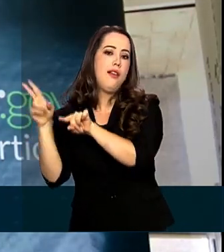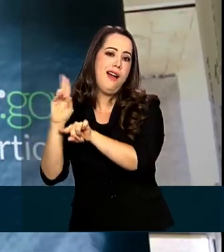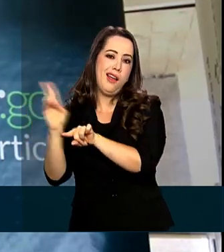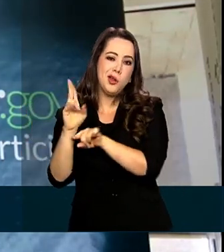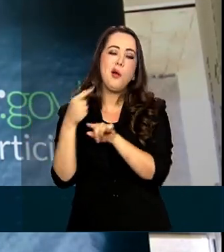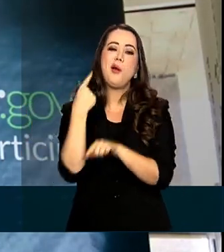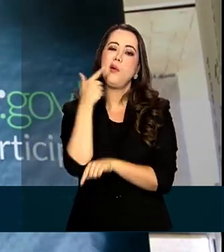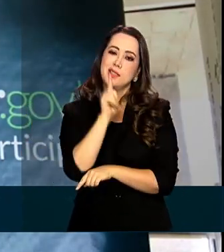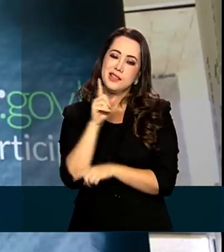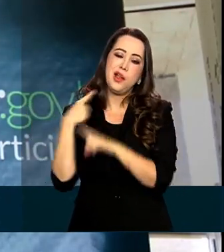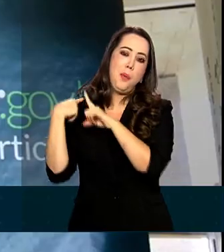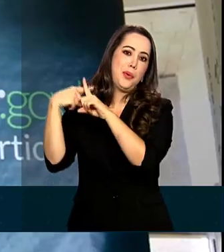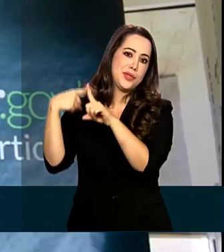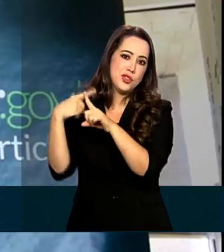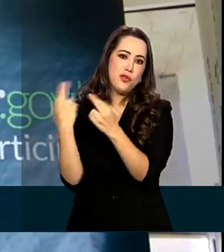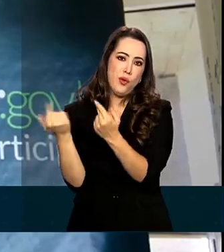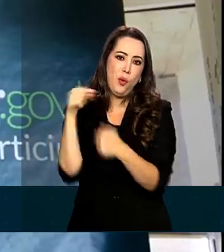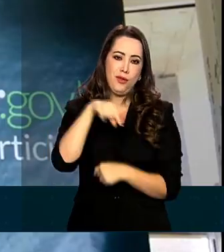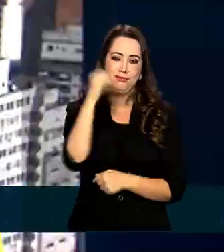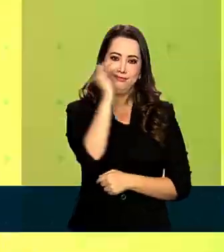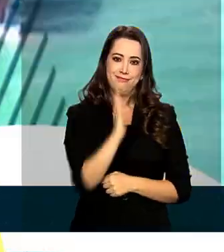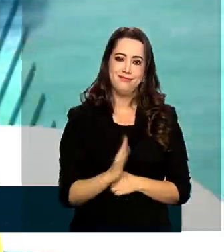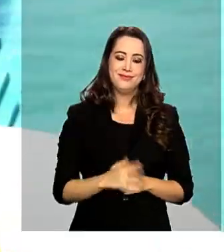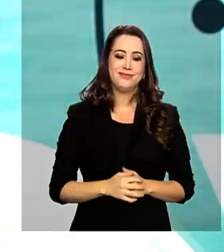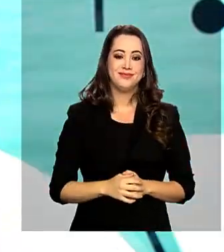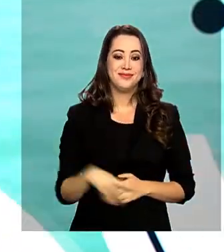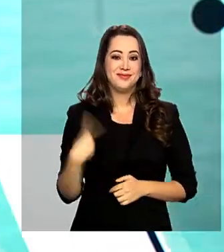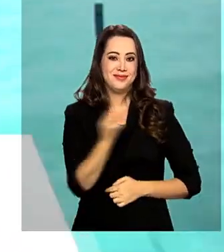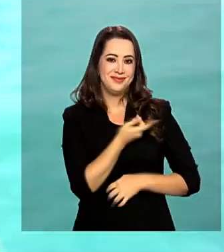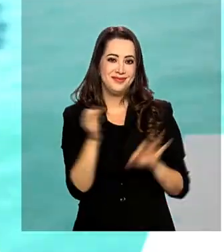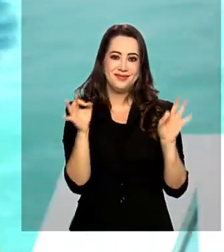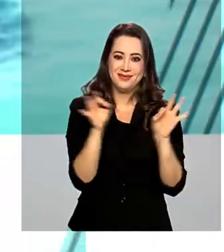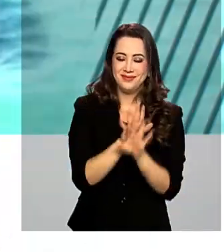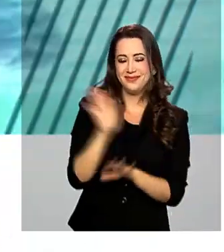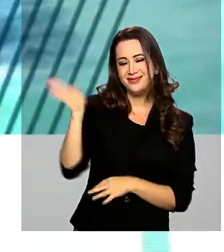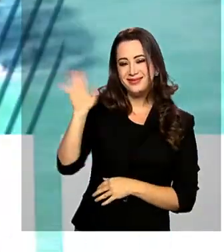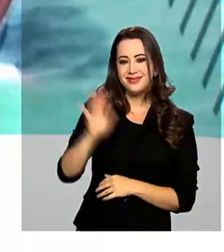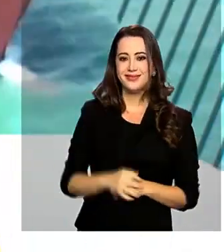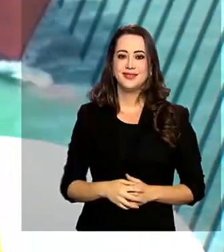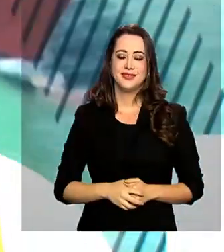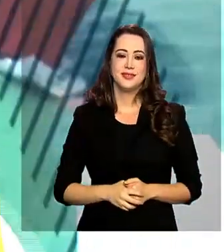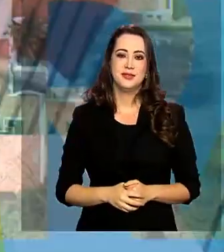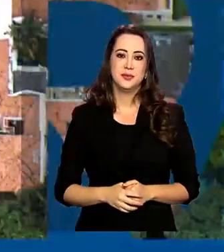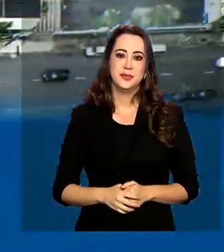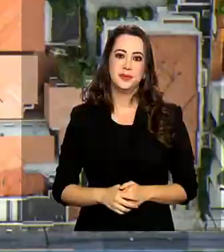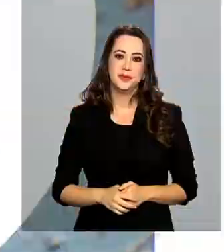positivos que nós temos hoje no Brasil. A gente fica por aqui e até a próxima edição.